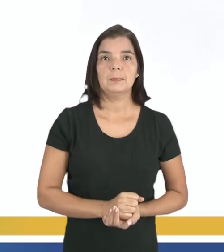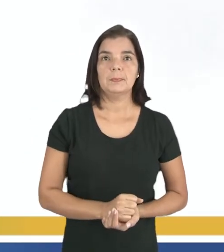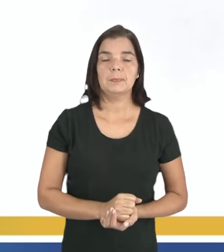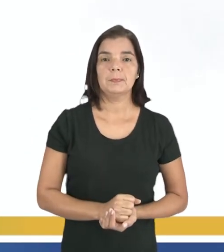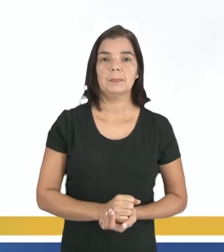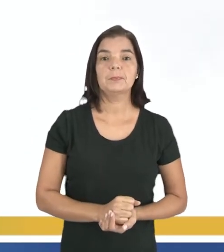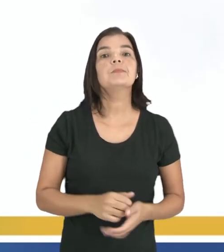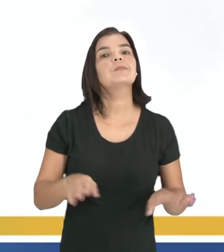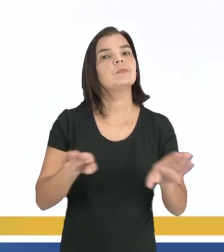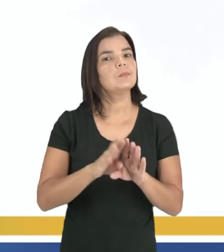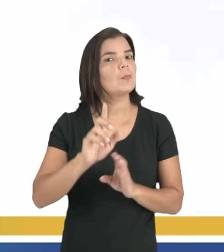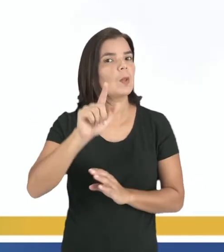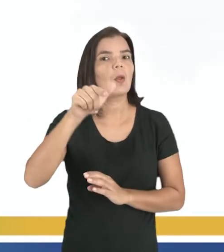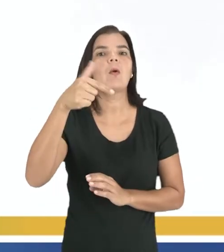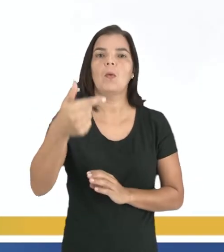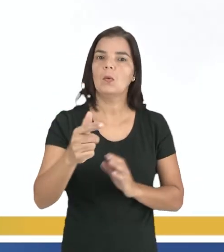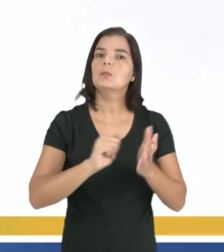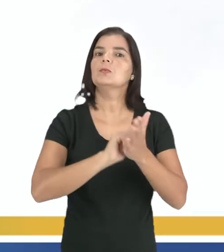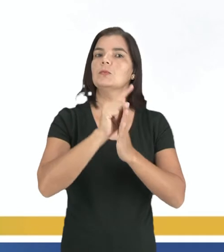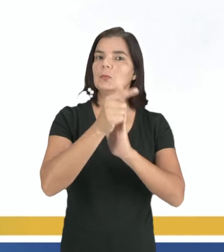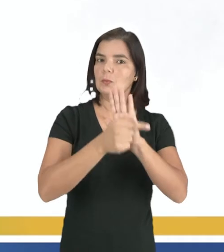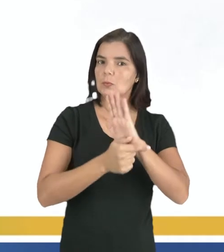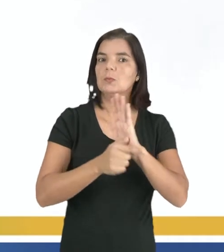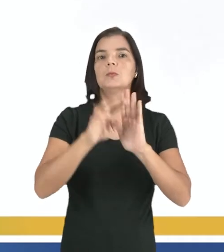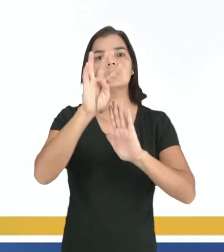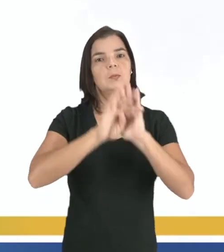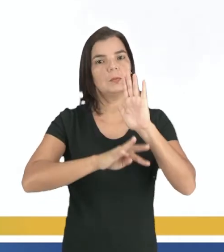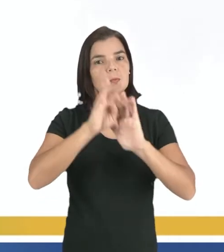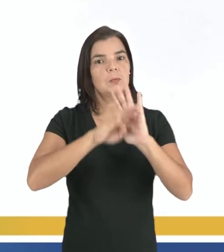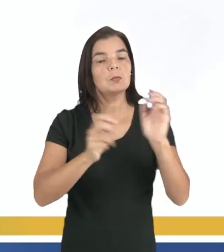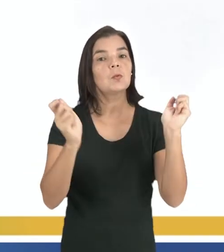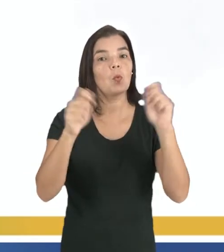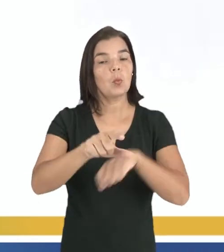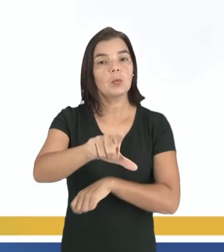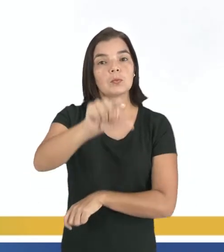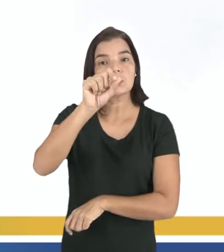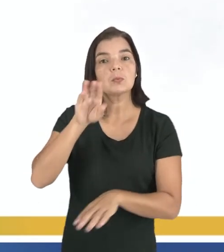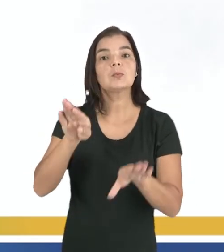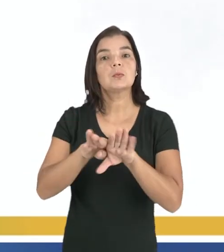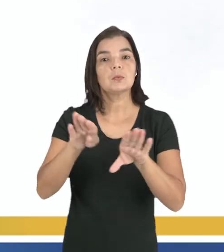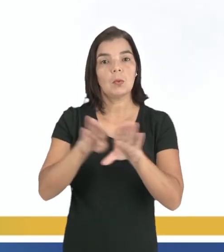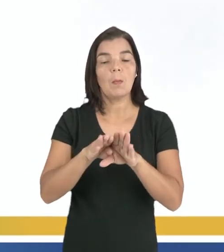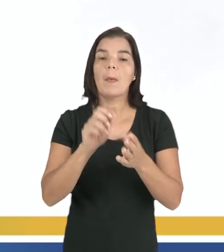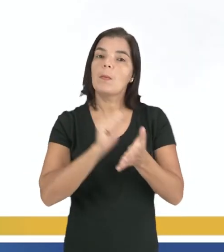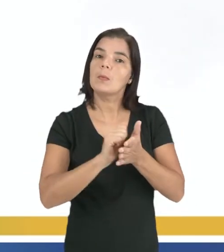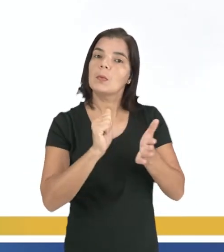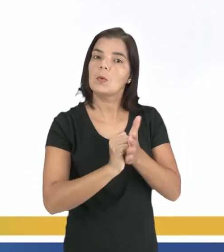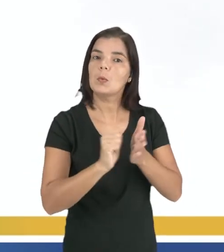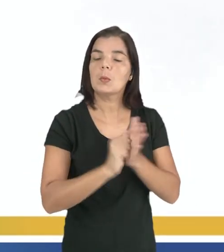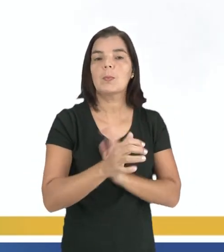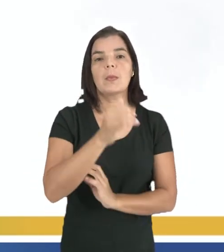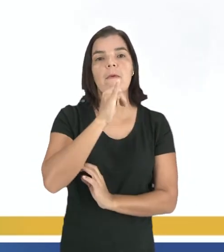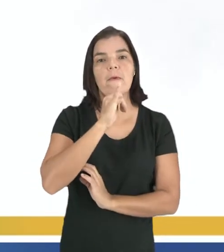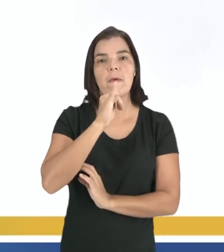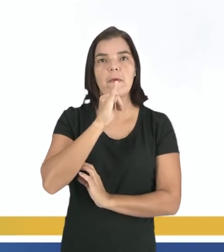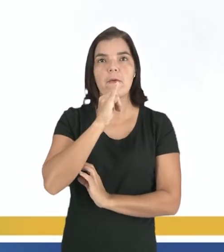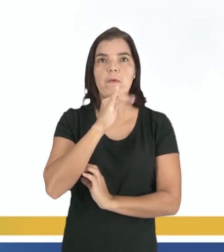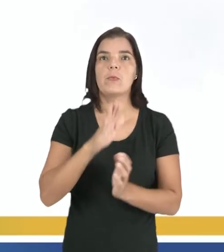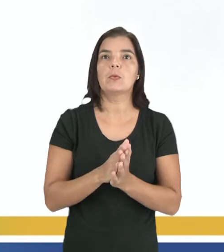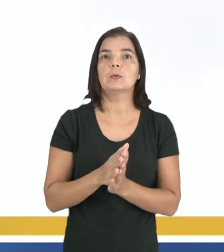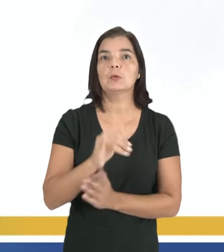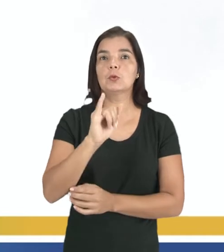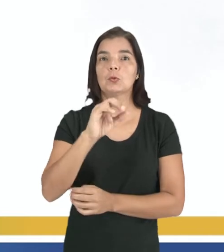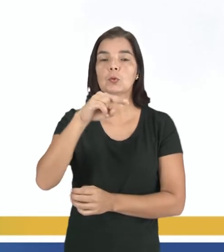Nós temos outros tipos de gêneros textuais que vocês também podem escolher para fazer produções, como o infográfico.